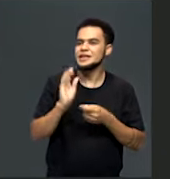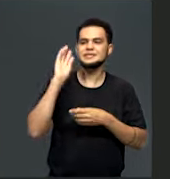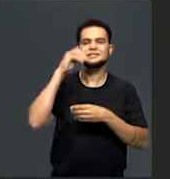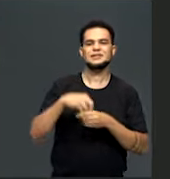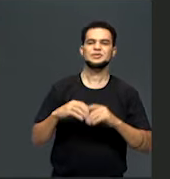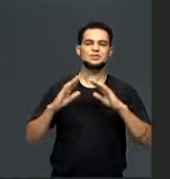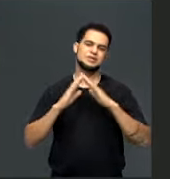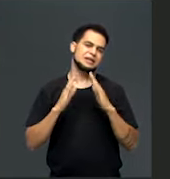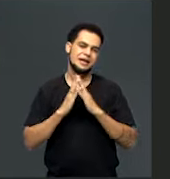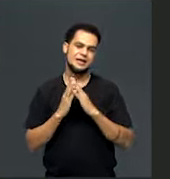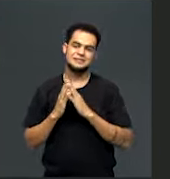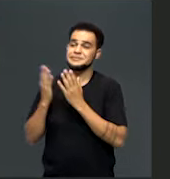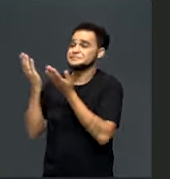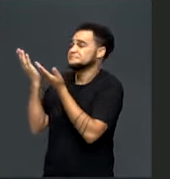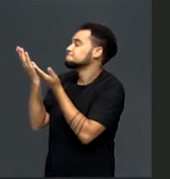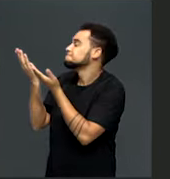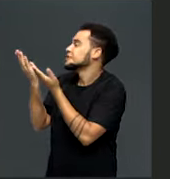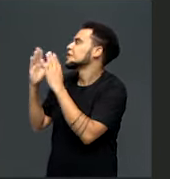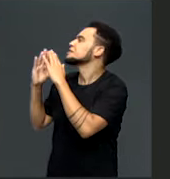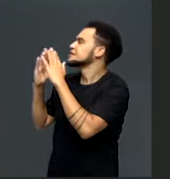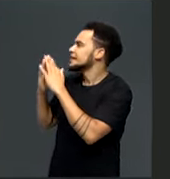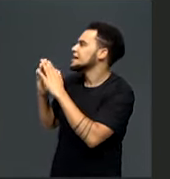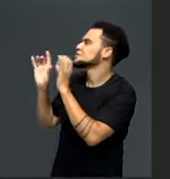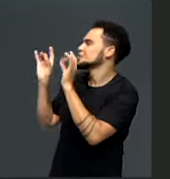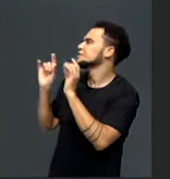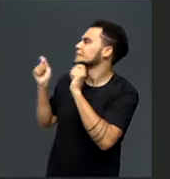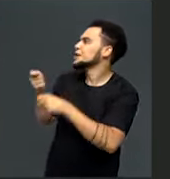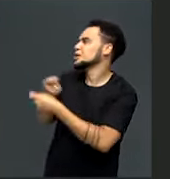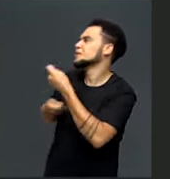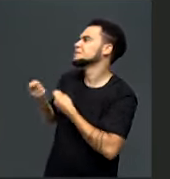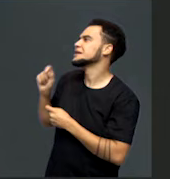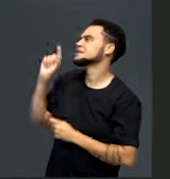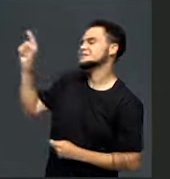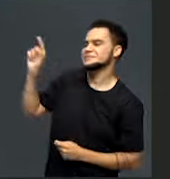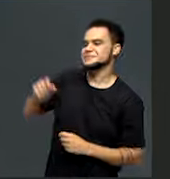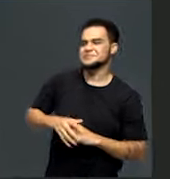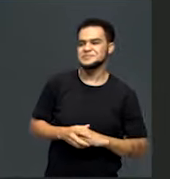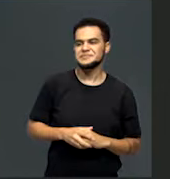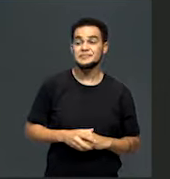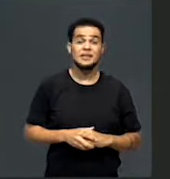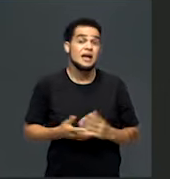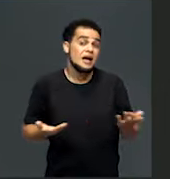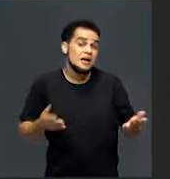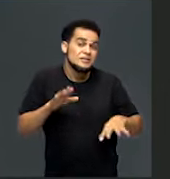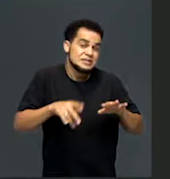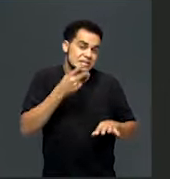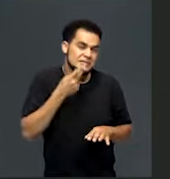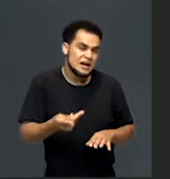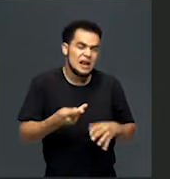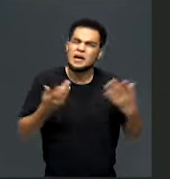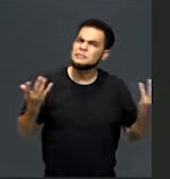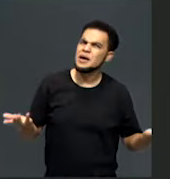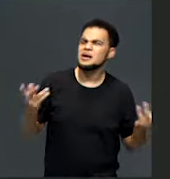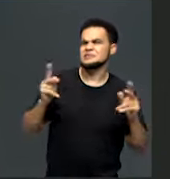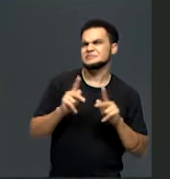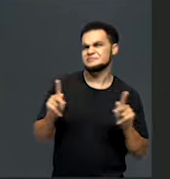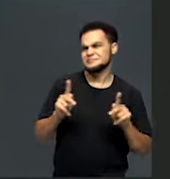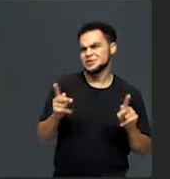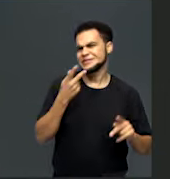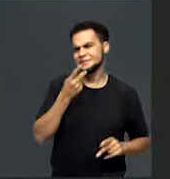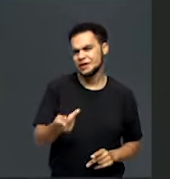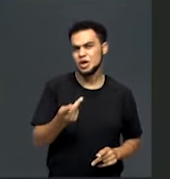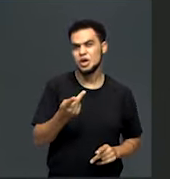na nossa casa, no nosso dia a dia. E aí você me diz assim, professora, mas você disse aí que o processo